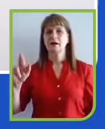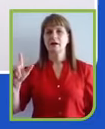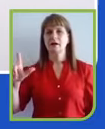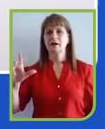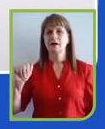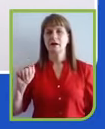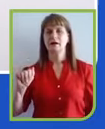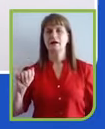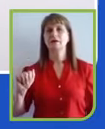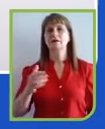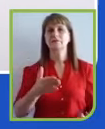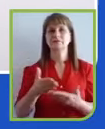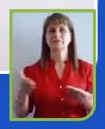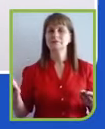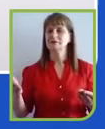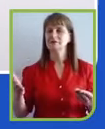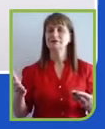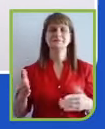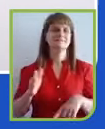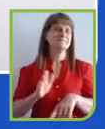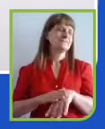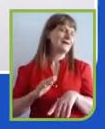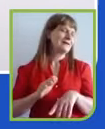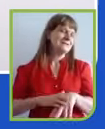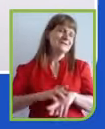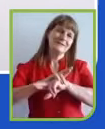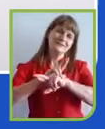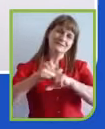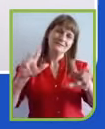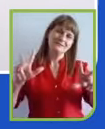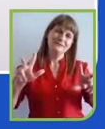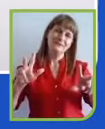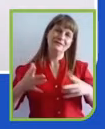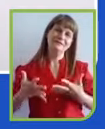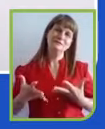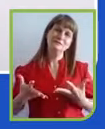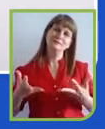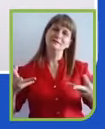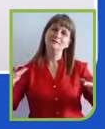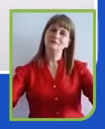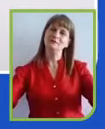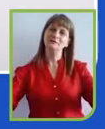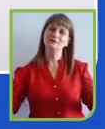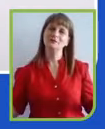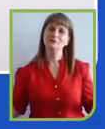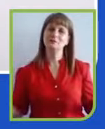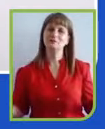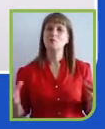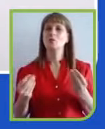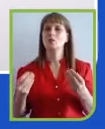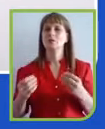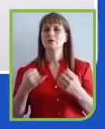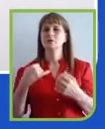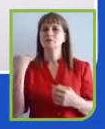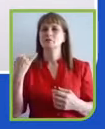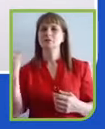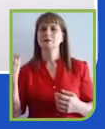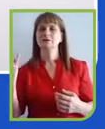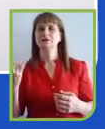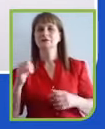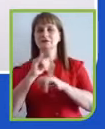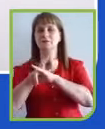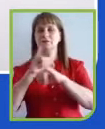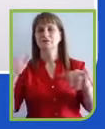e respaldam toda essa atividade, com insights super importantes. A gente sempre fala assim, que na média a gente